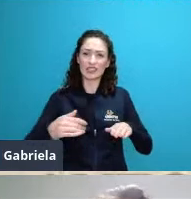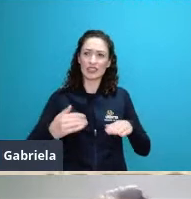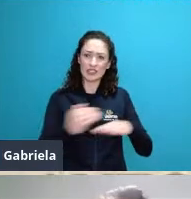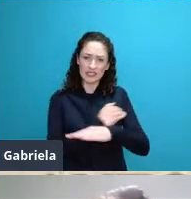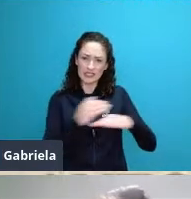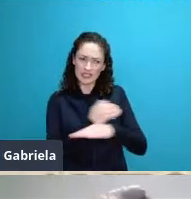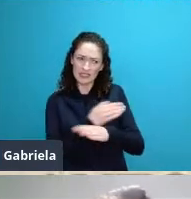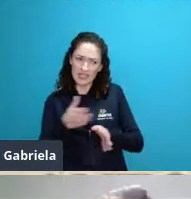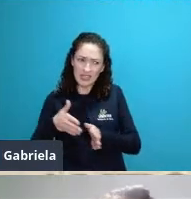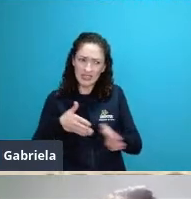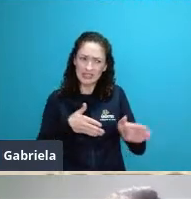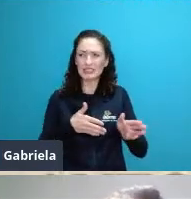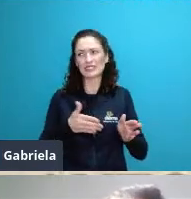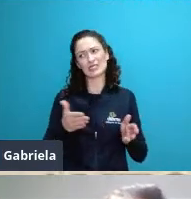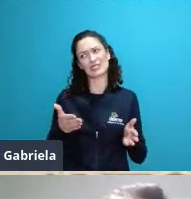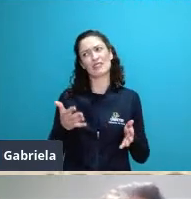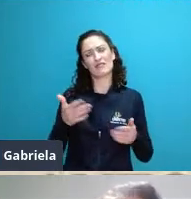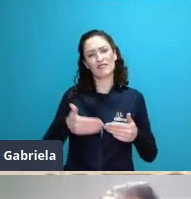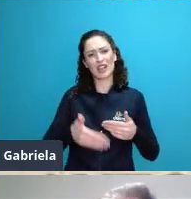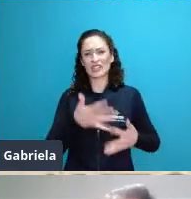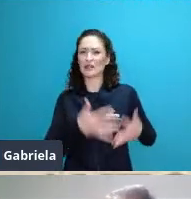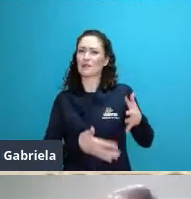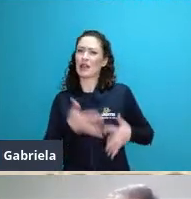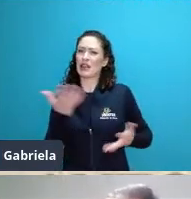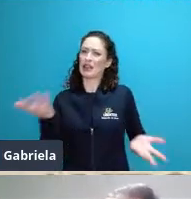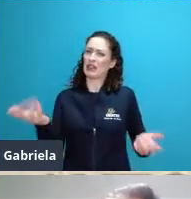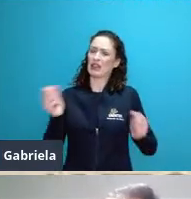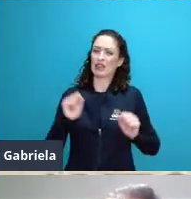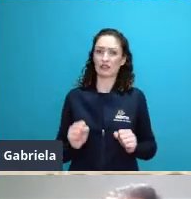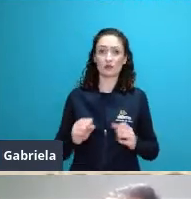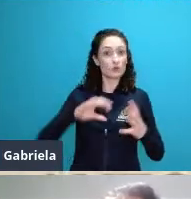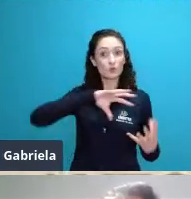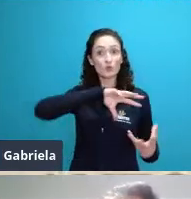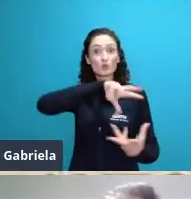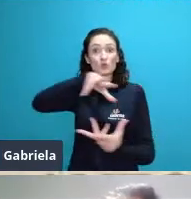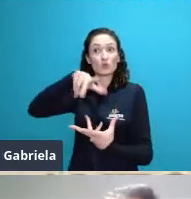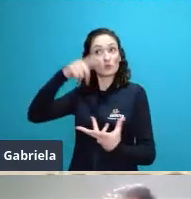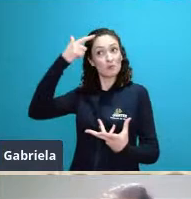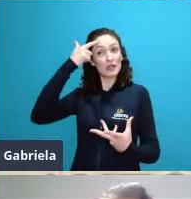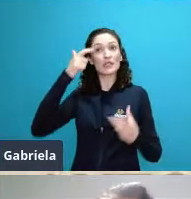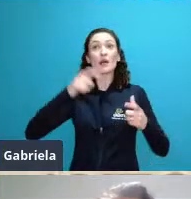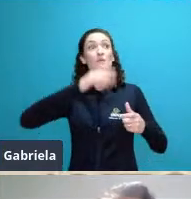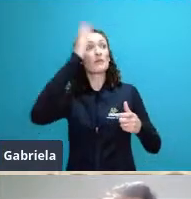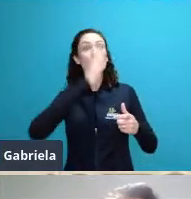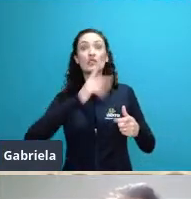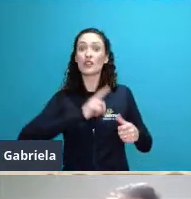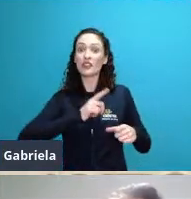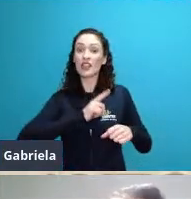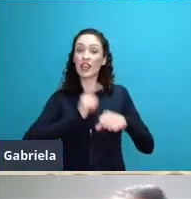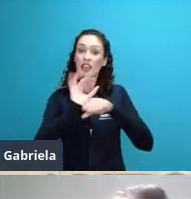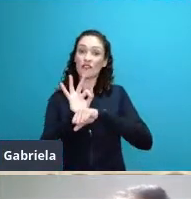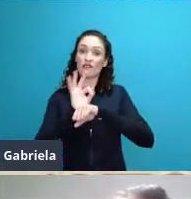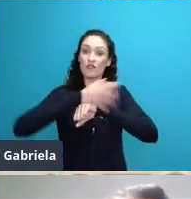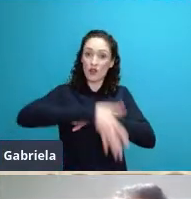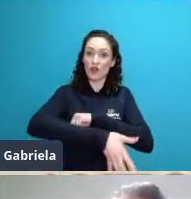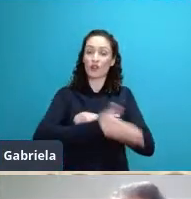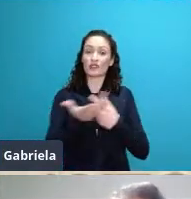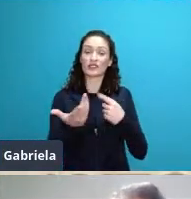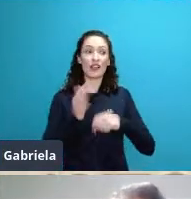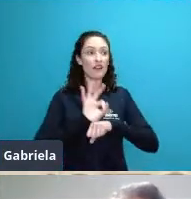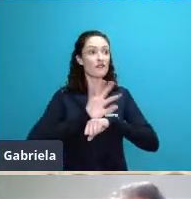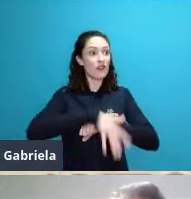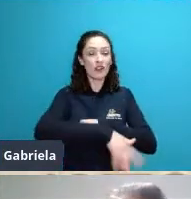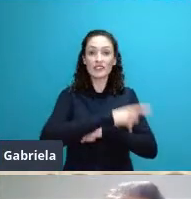vejam Foz do Iguaçu é um cartão postal mundial é um exemplo da biodiversidade brasileira não só da biodiversidade mas a diversidade